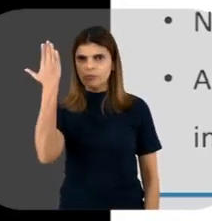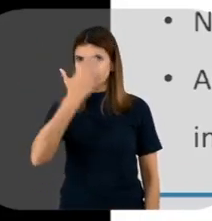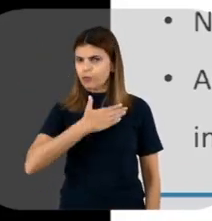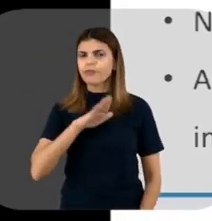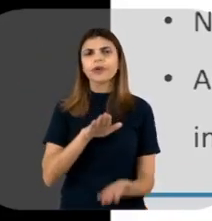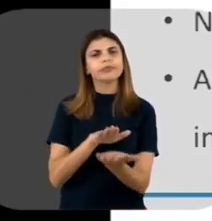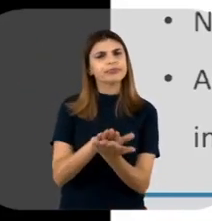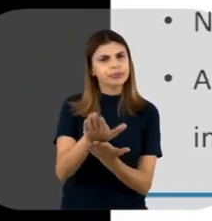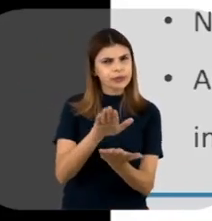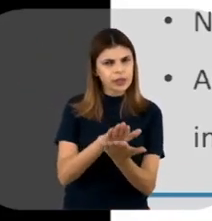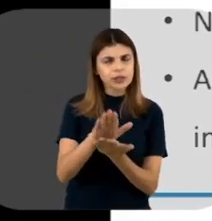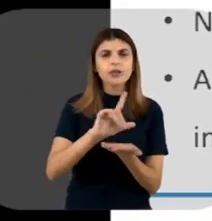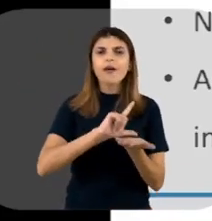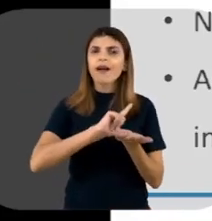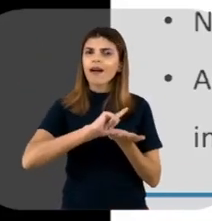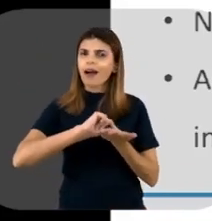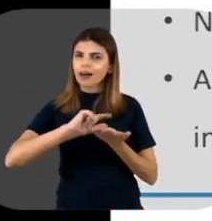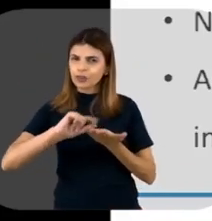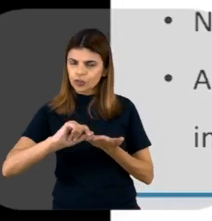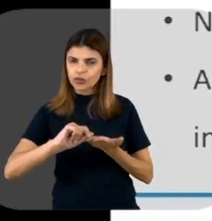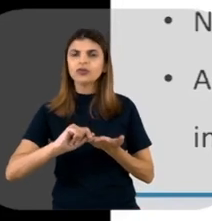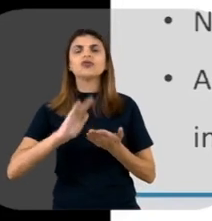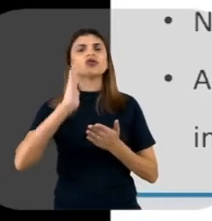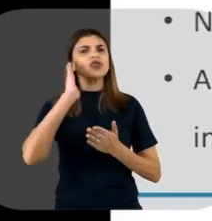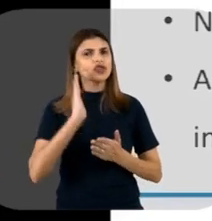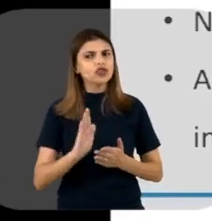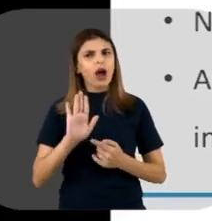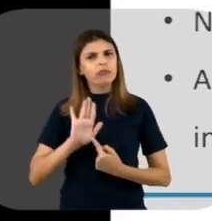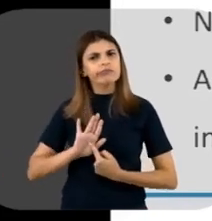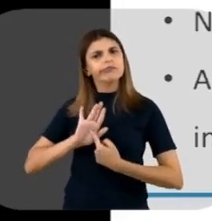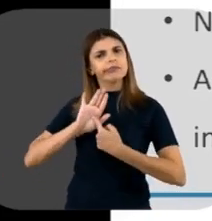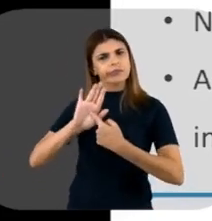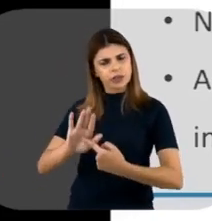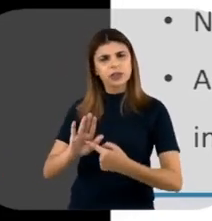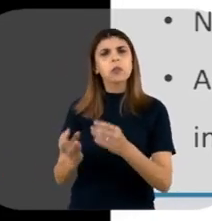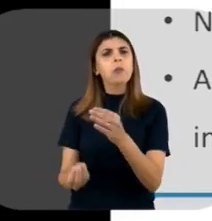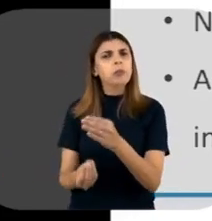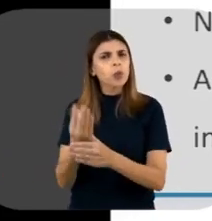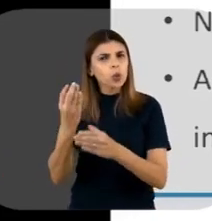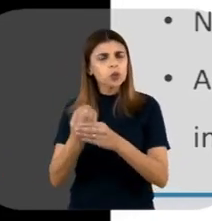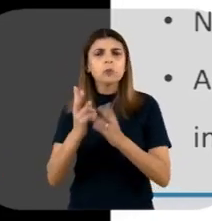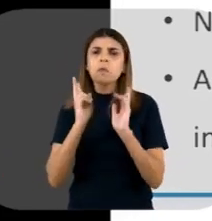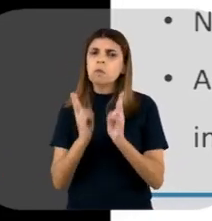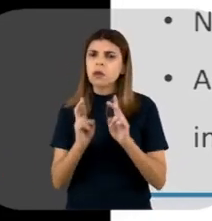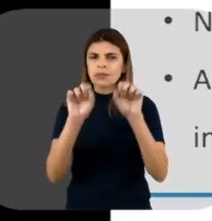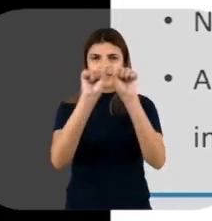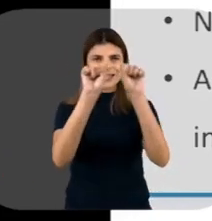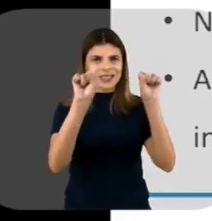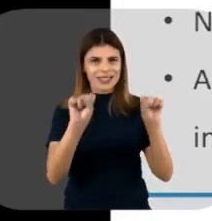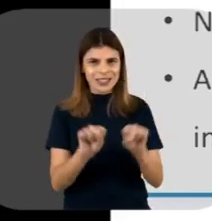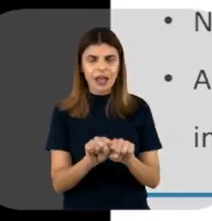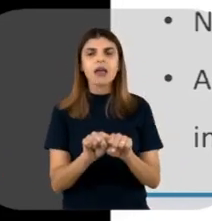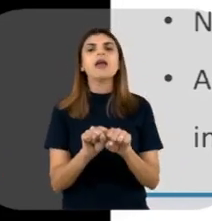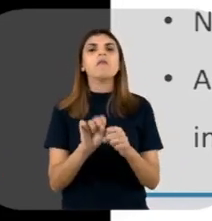com biofármacos, com recombinantes, produzidos nesse sistema de expressão, né?